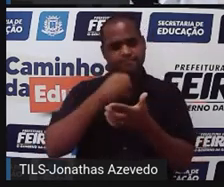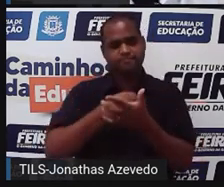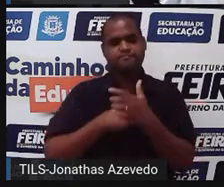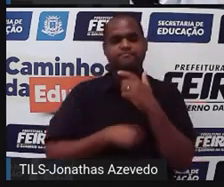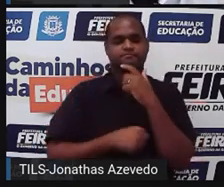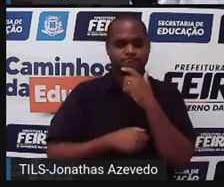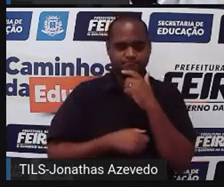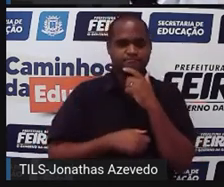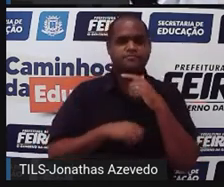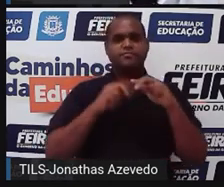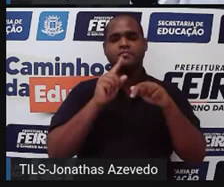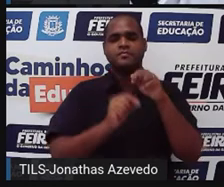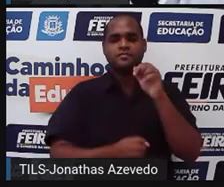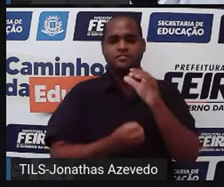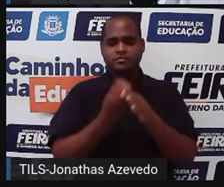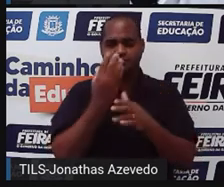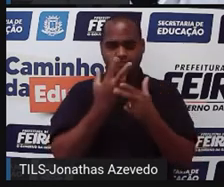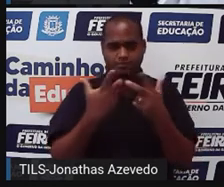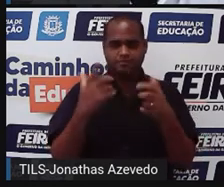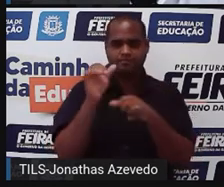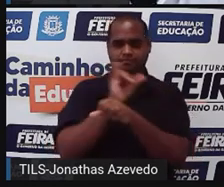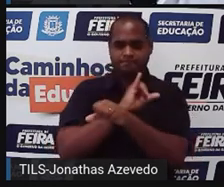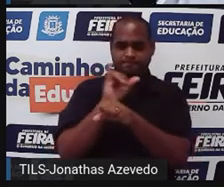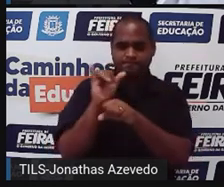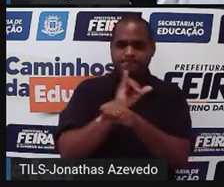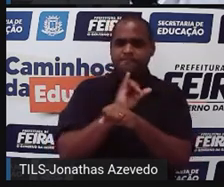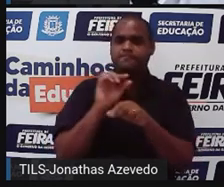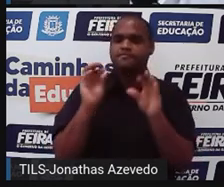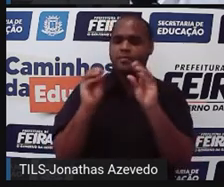essas estratégias eu coloquei algumas coisas ali.